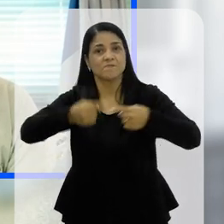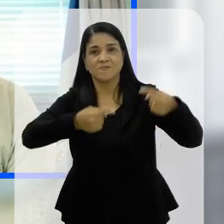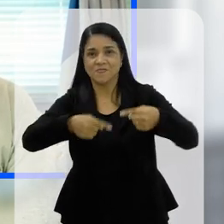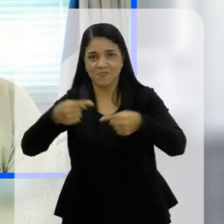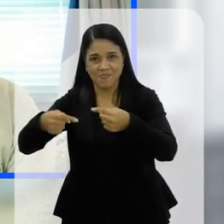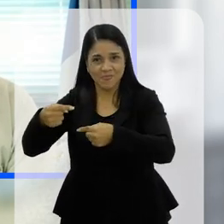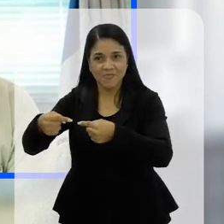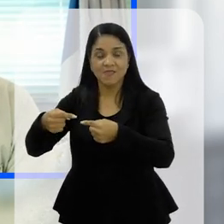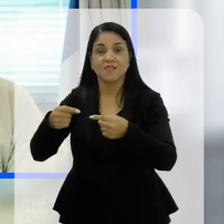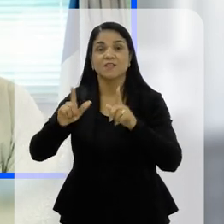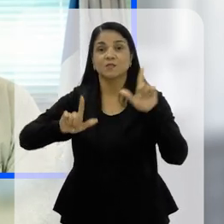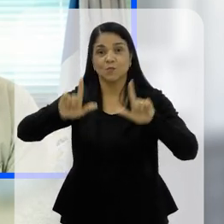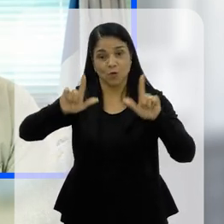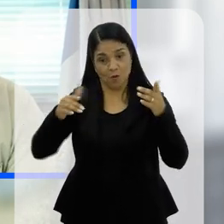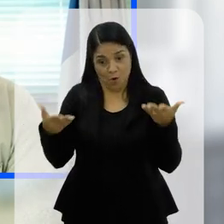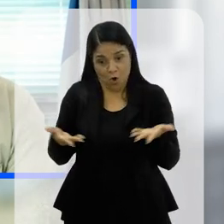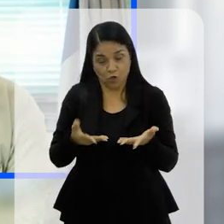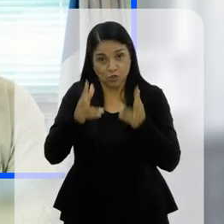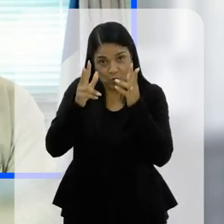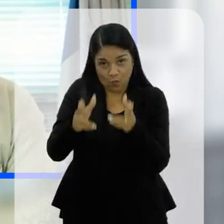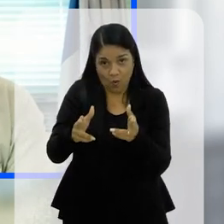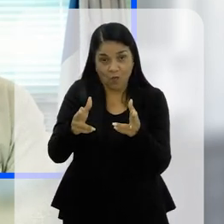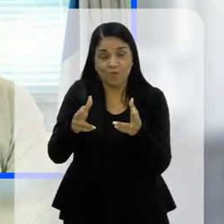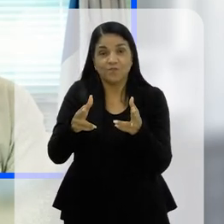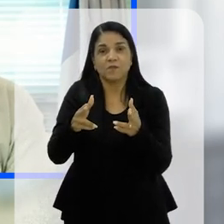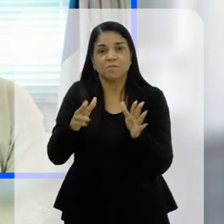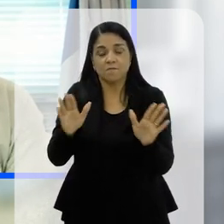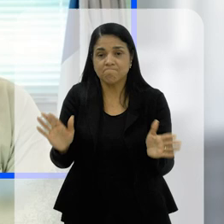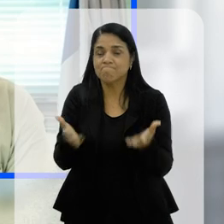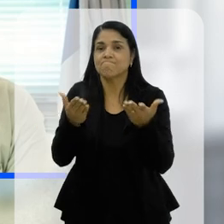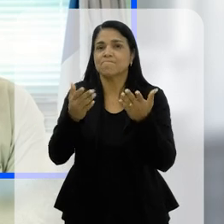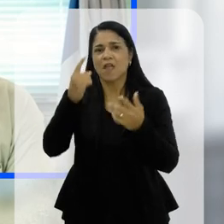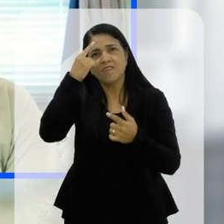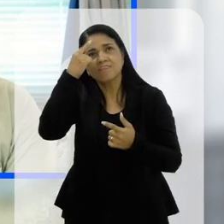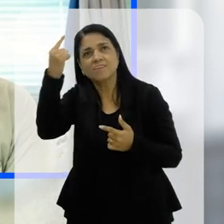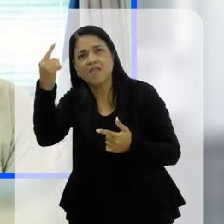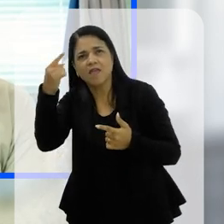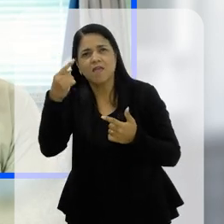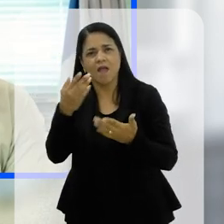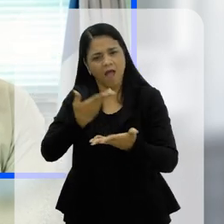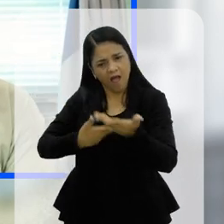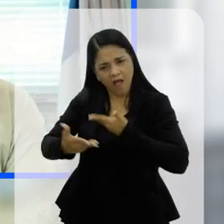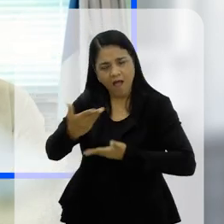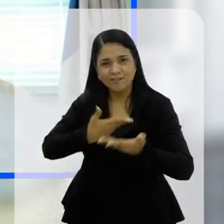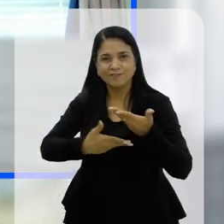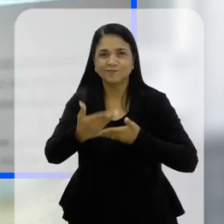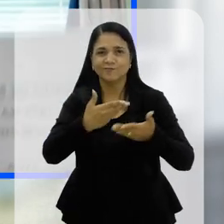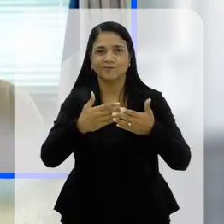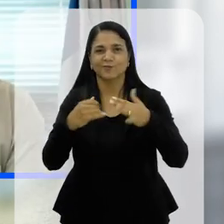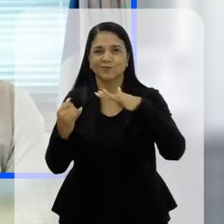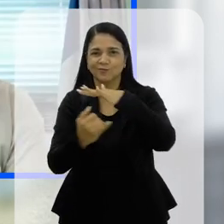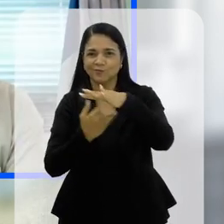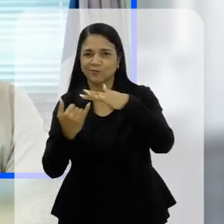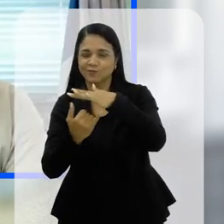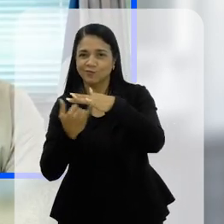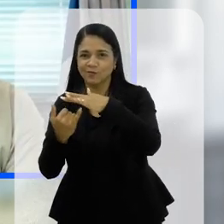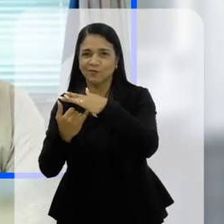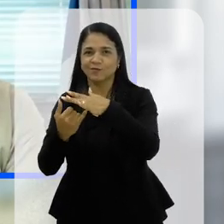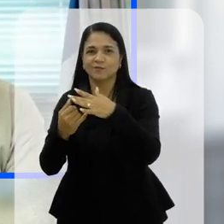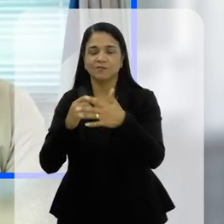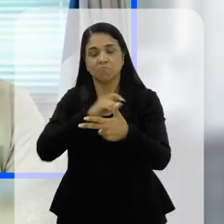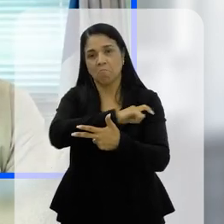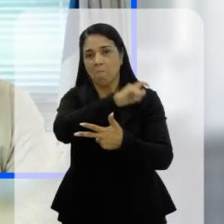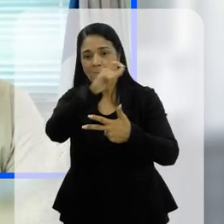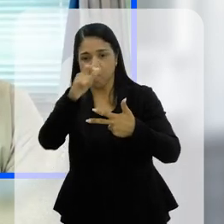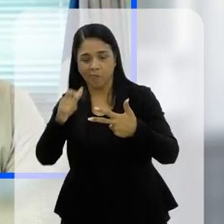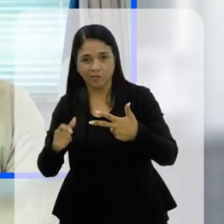levantar esse debate, como esse programa aqui hoje, para também fomentar essa ideia, essa articulação com outros entes